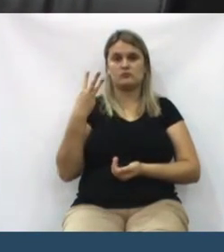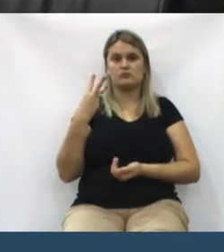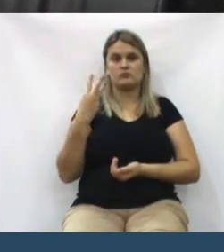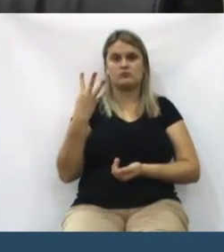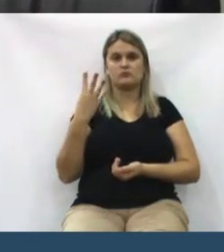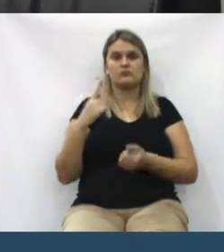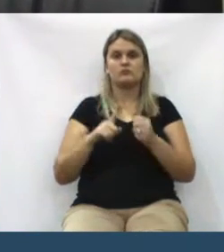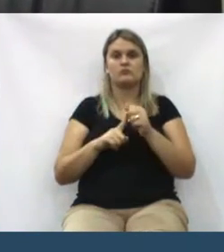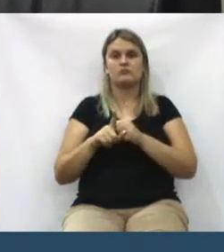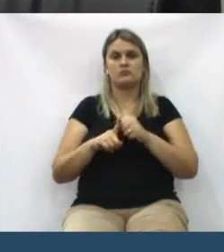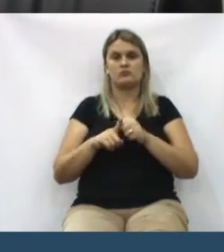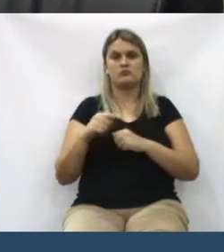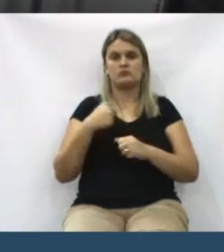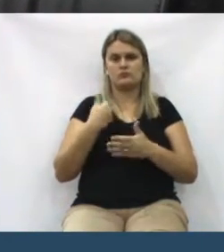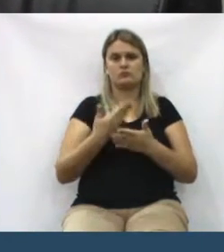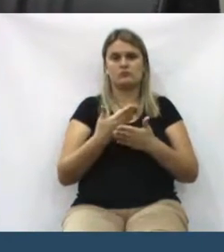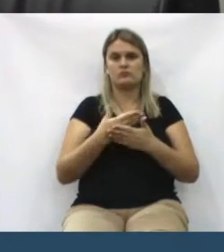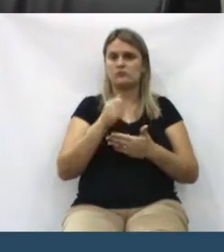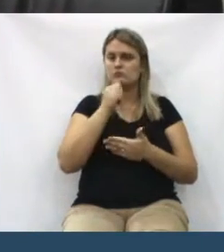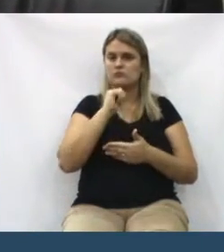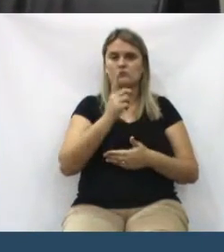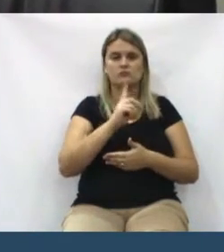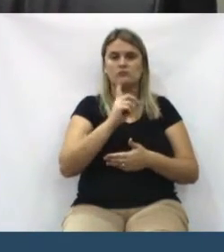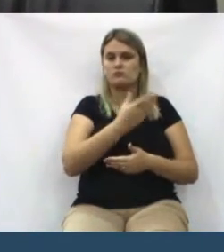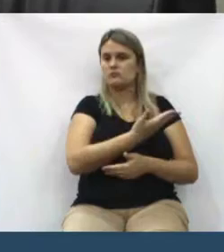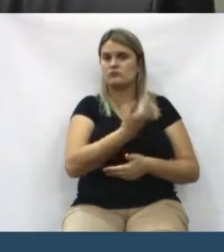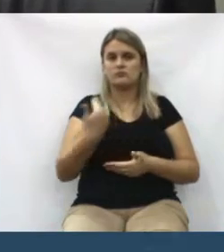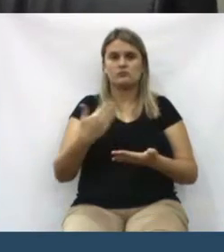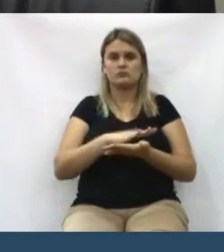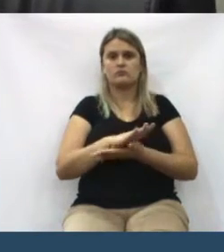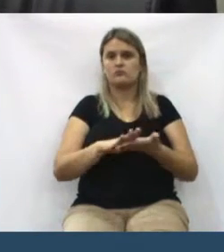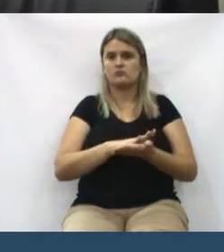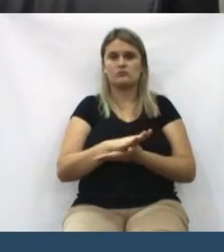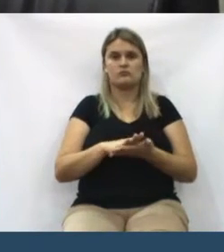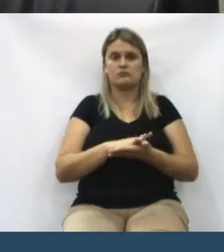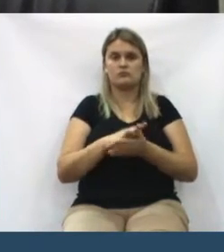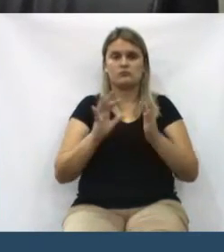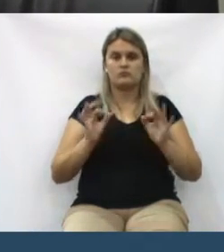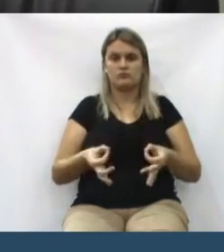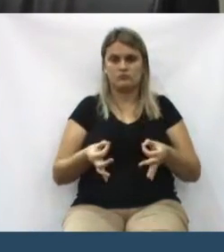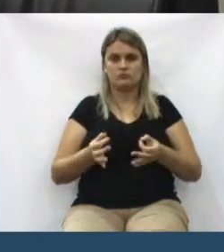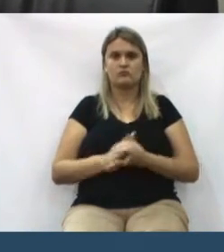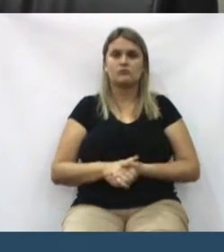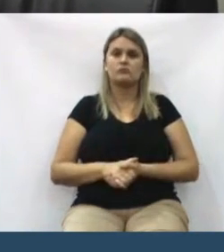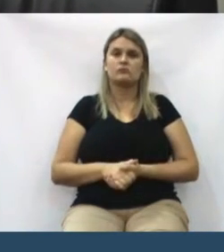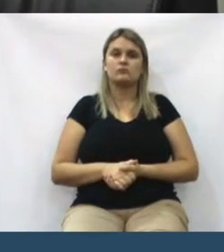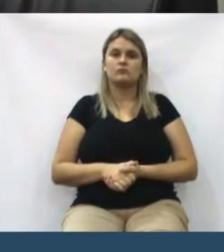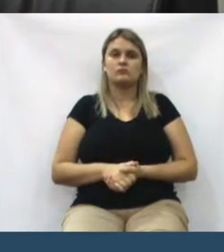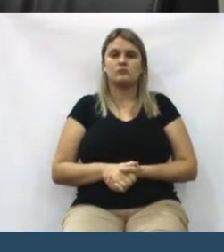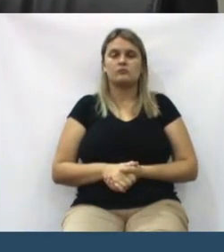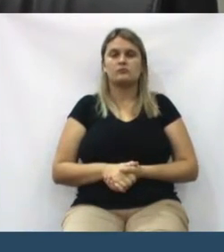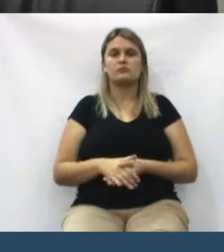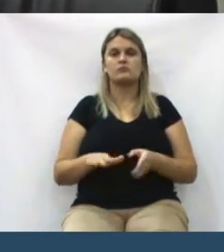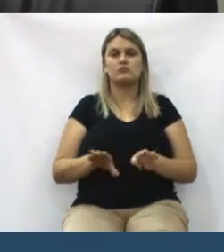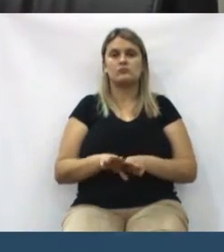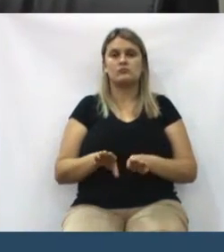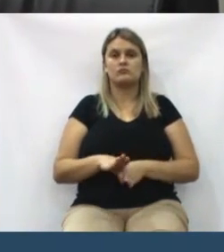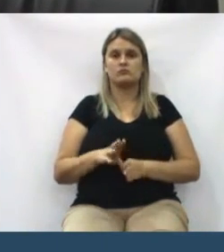que eu vou estudar o assunto, mas ainda não venho nada de concreto. A outra questão,